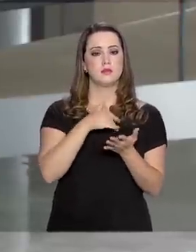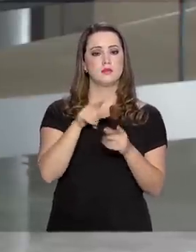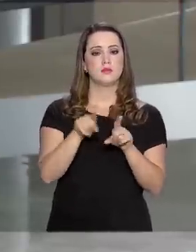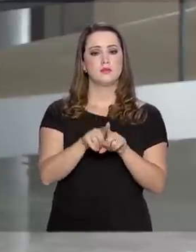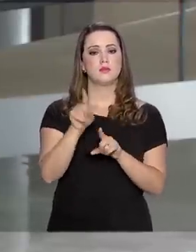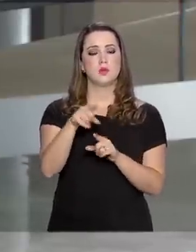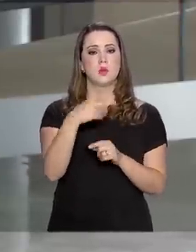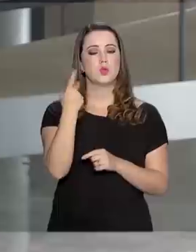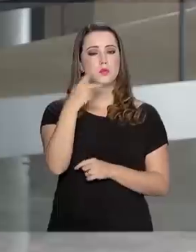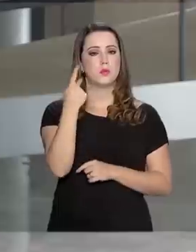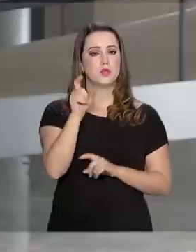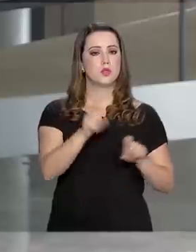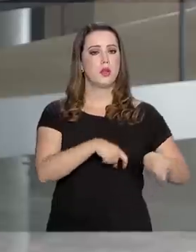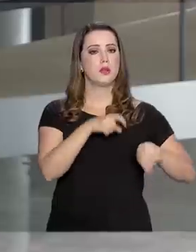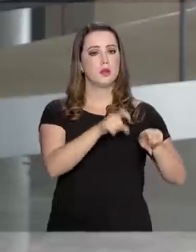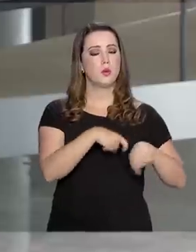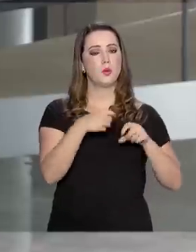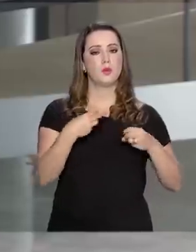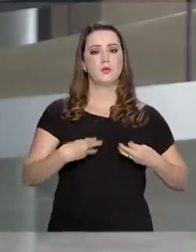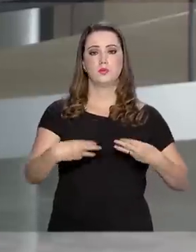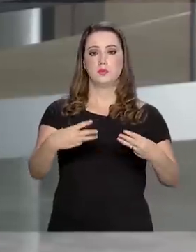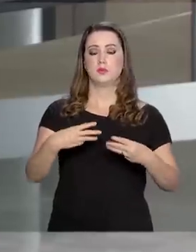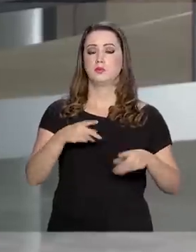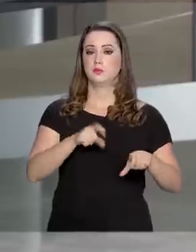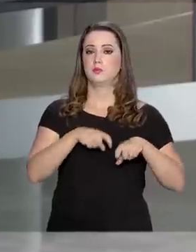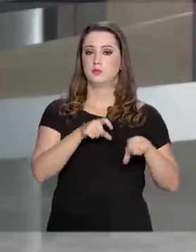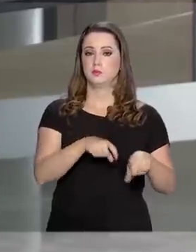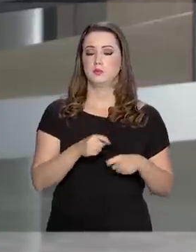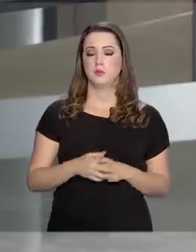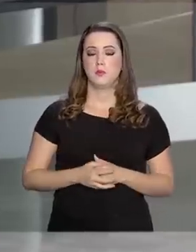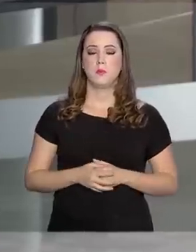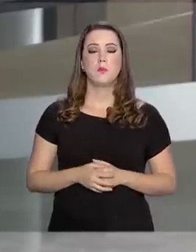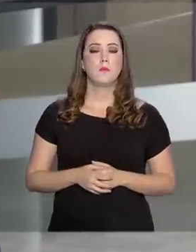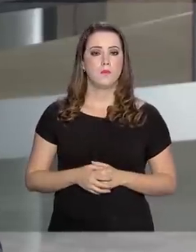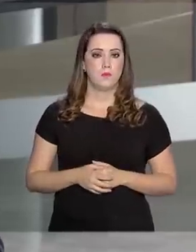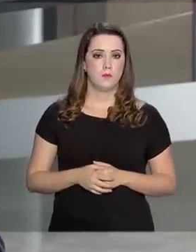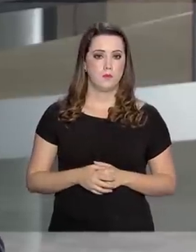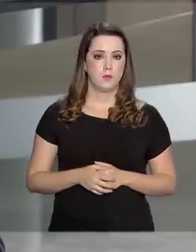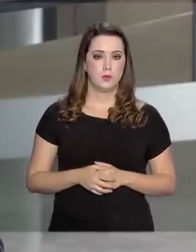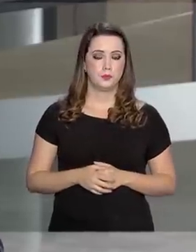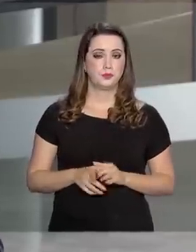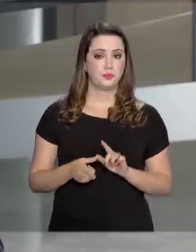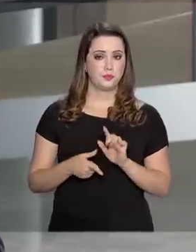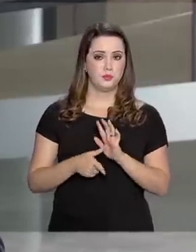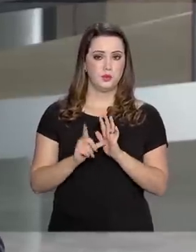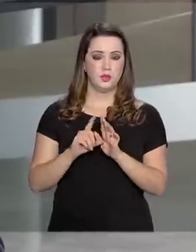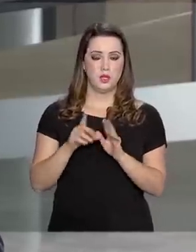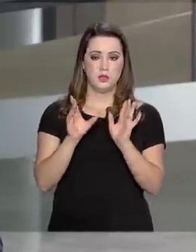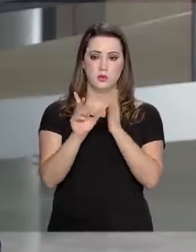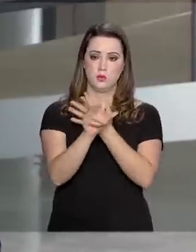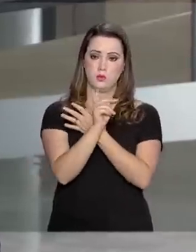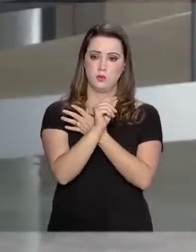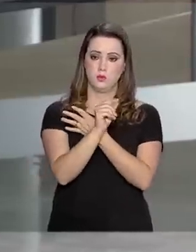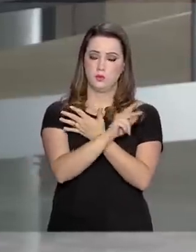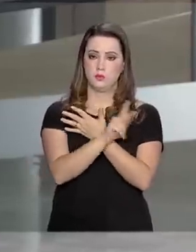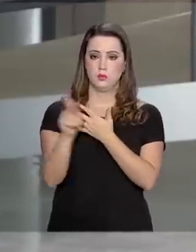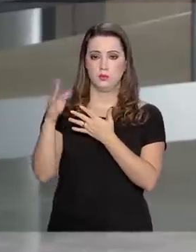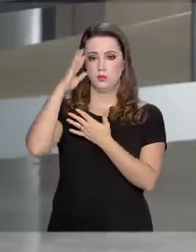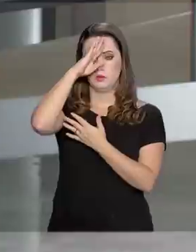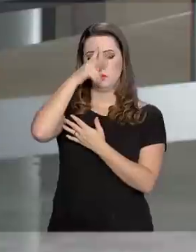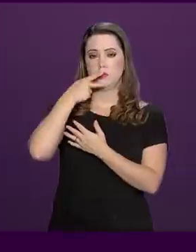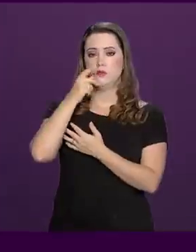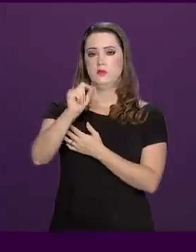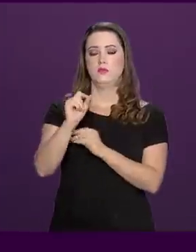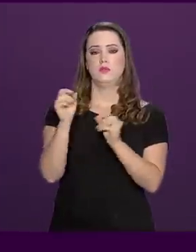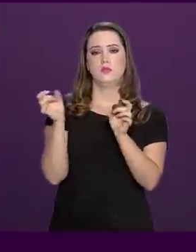Secretaria de Política Agrícola do Ministério da Agricultura, Pecuária e Abastecimento. Mais cedo, pelo Twitter, o presidente falou